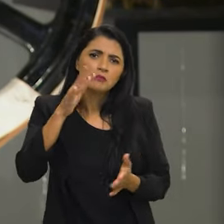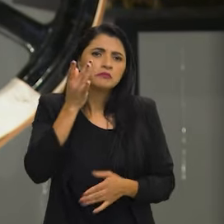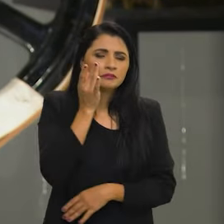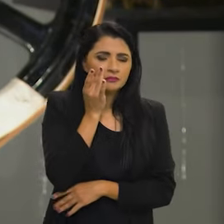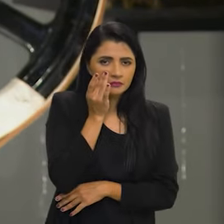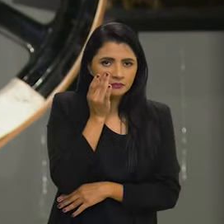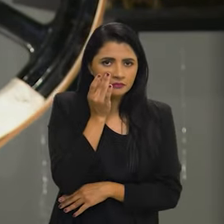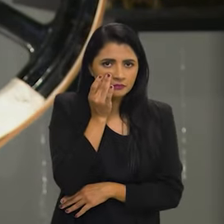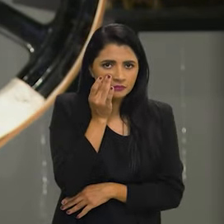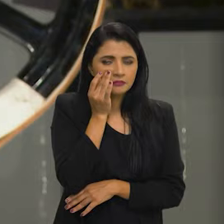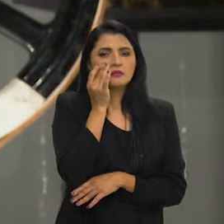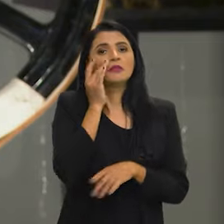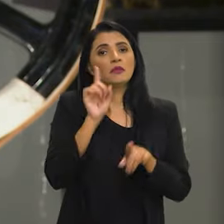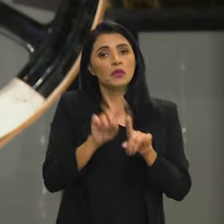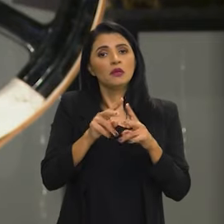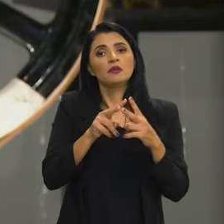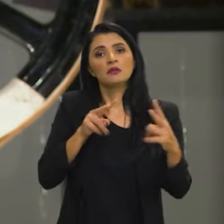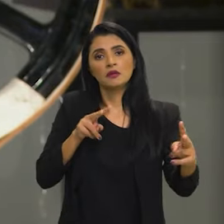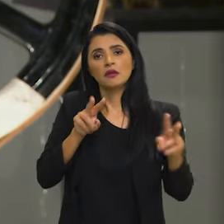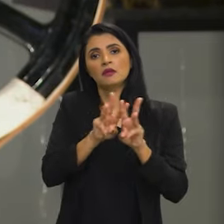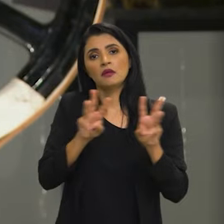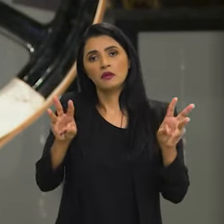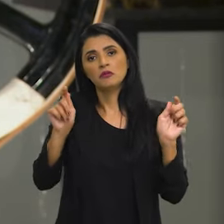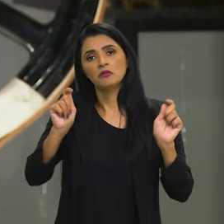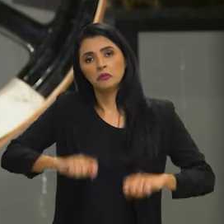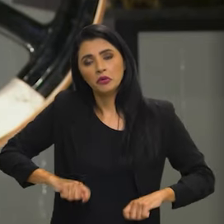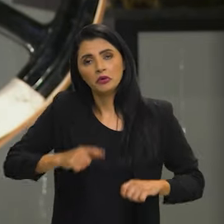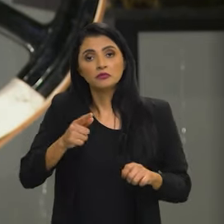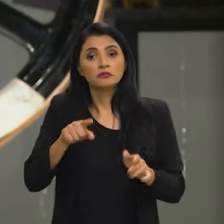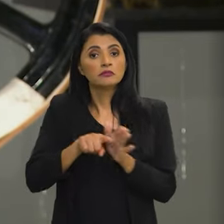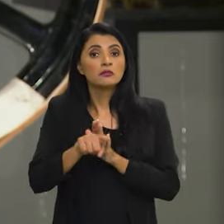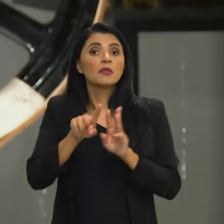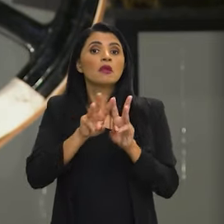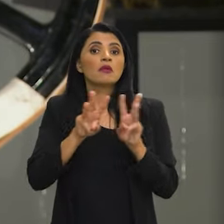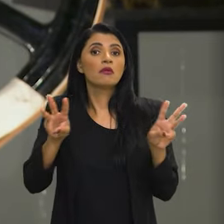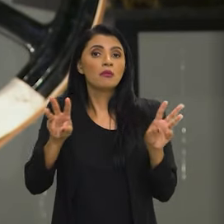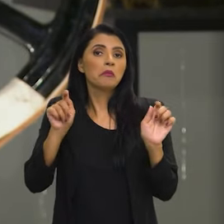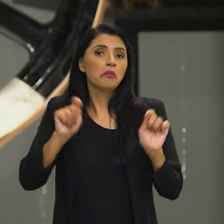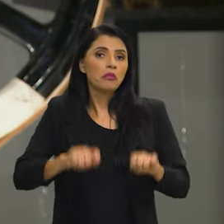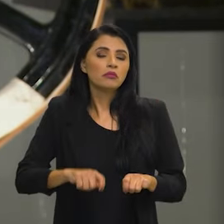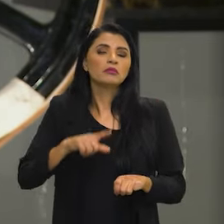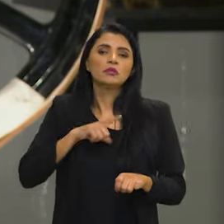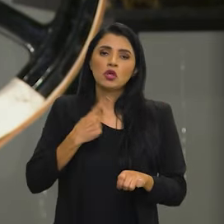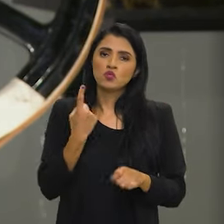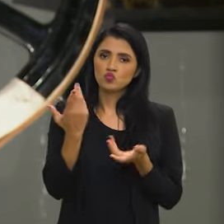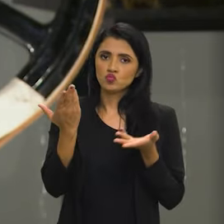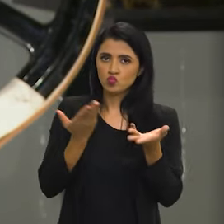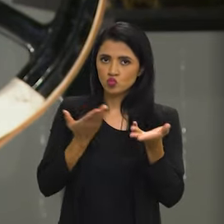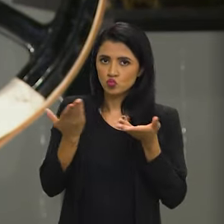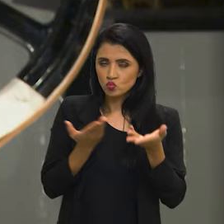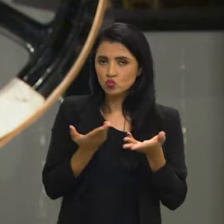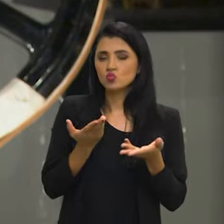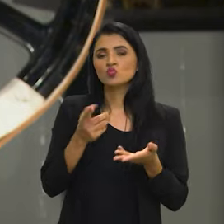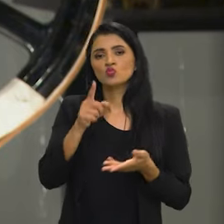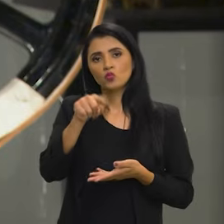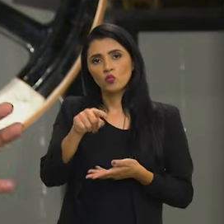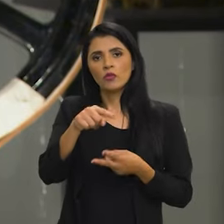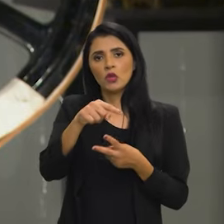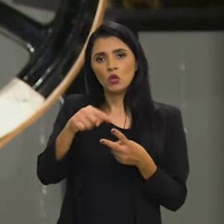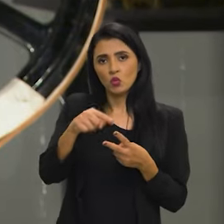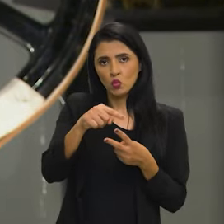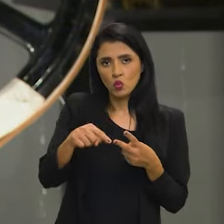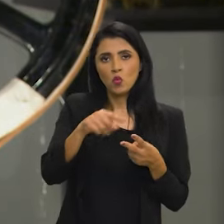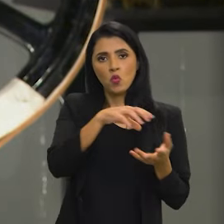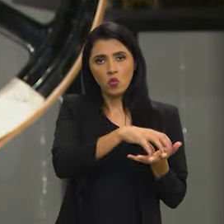presencialmente e à distância por meio da consulta online. Existe um serviço nas